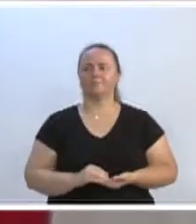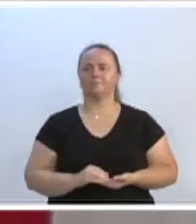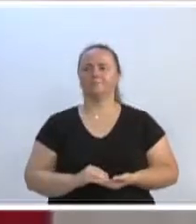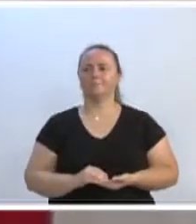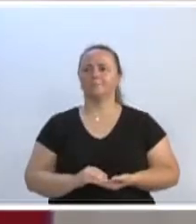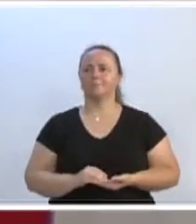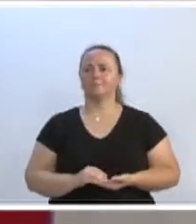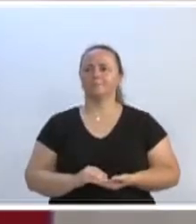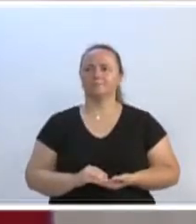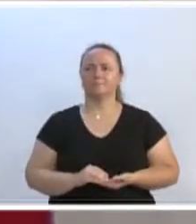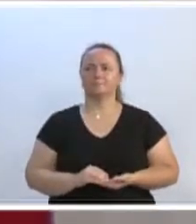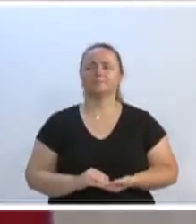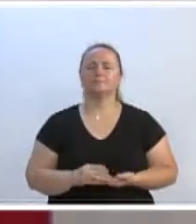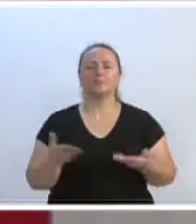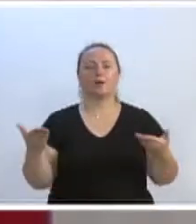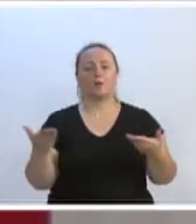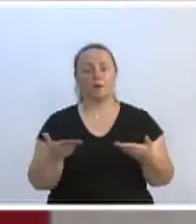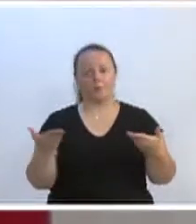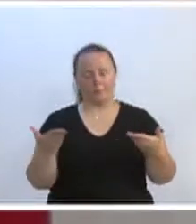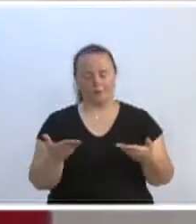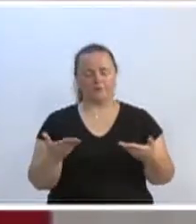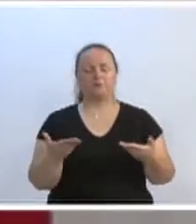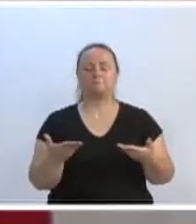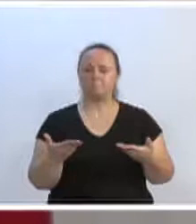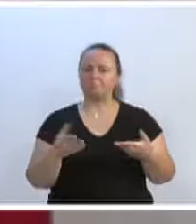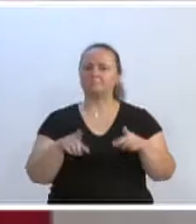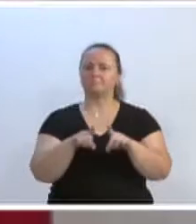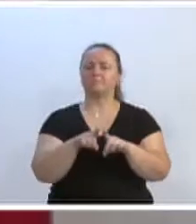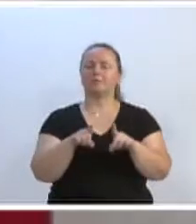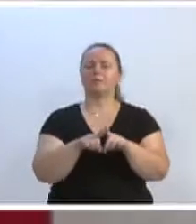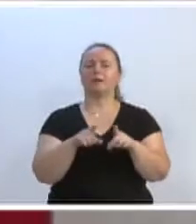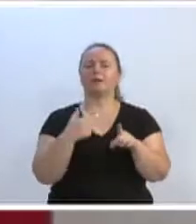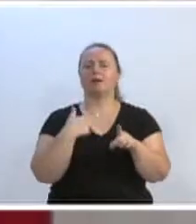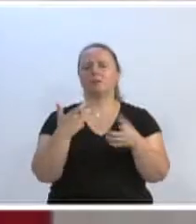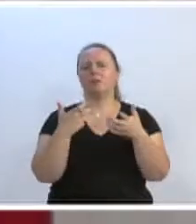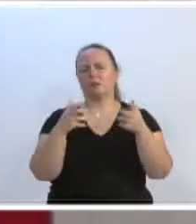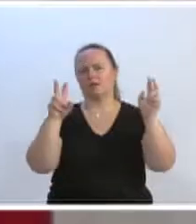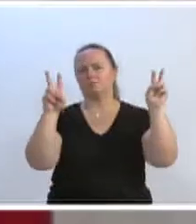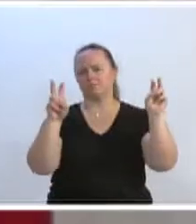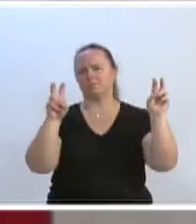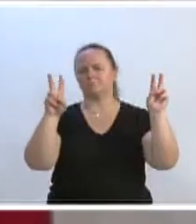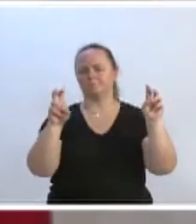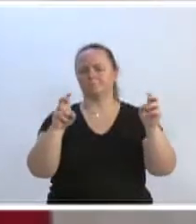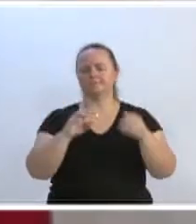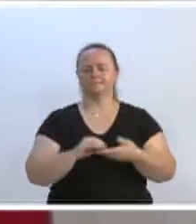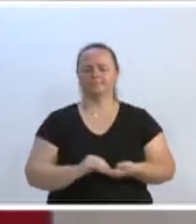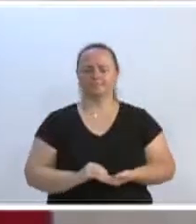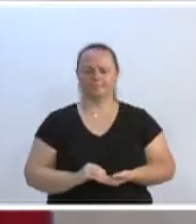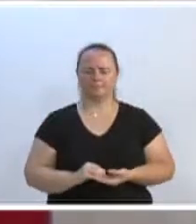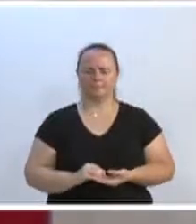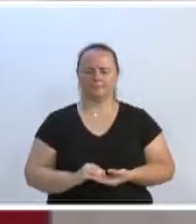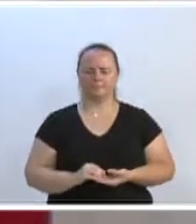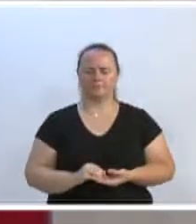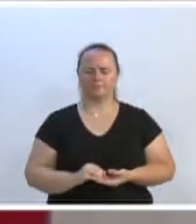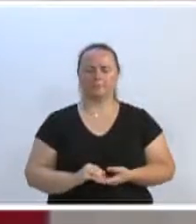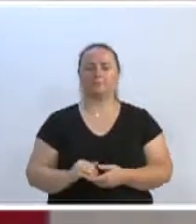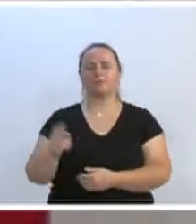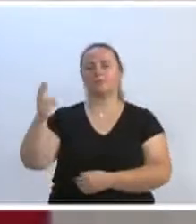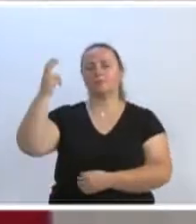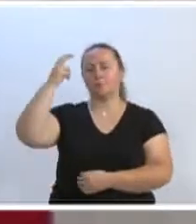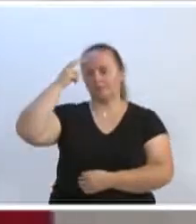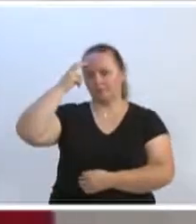Nesta tarde também, senhor presidente, eu gostaria de tratar inicialmente do assunto de cultura.